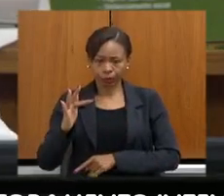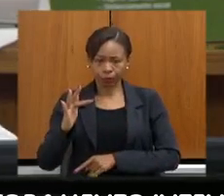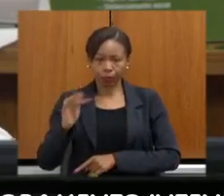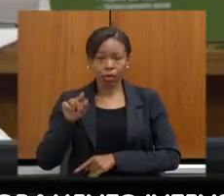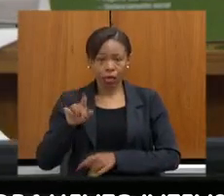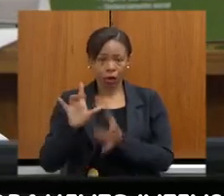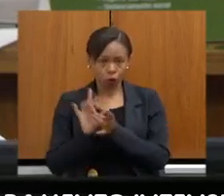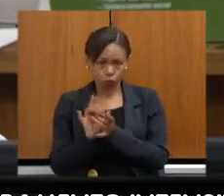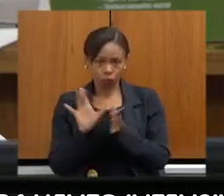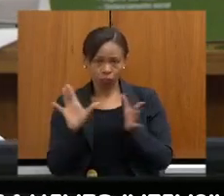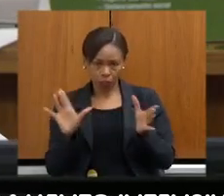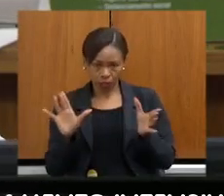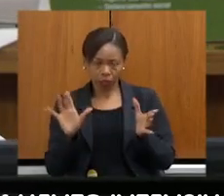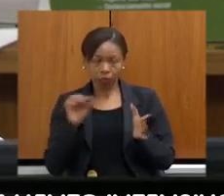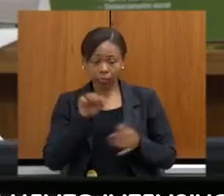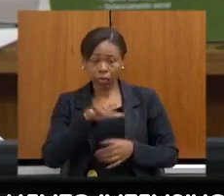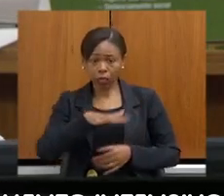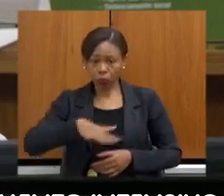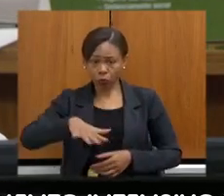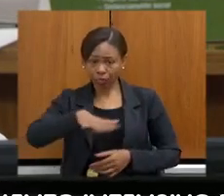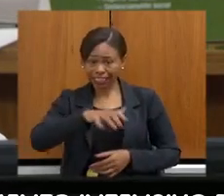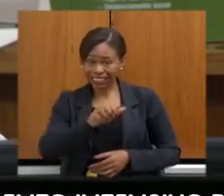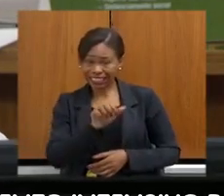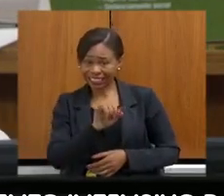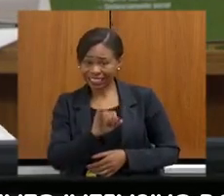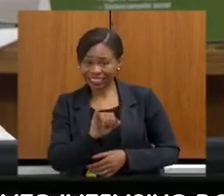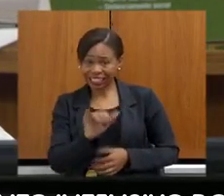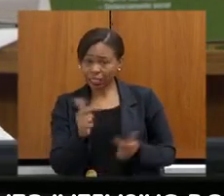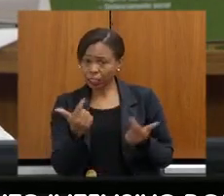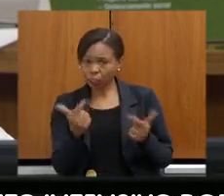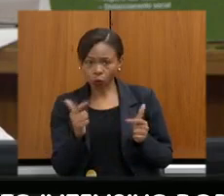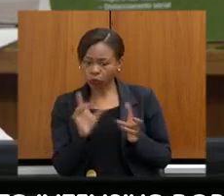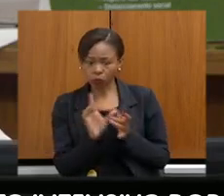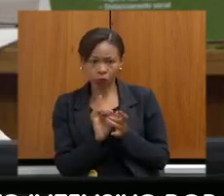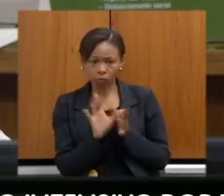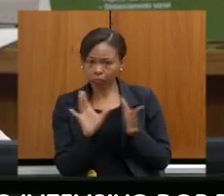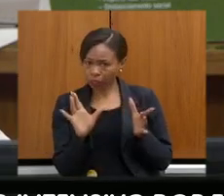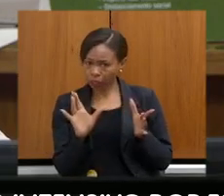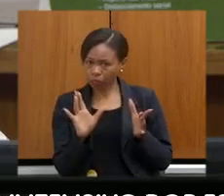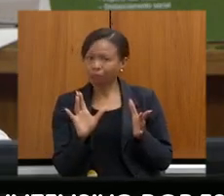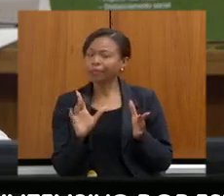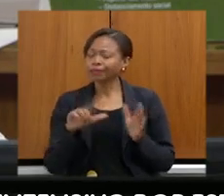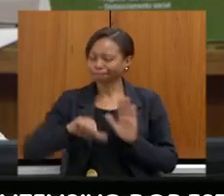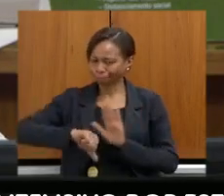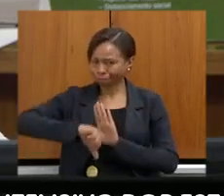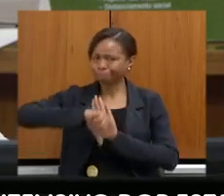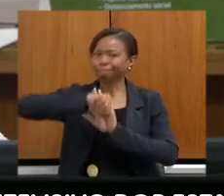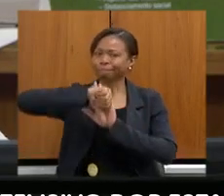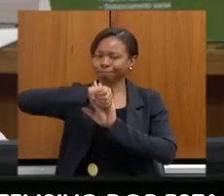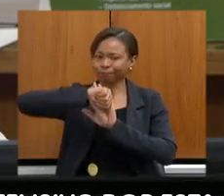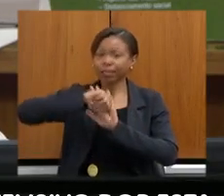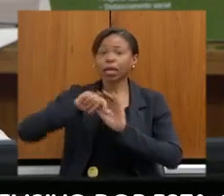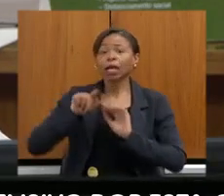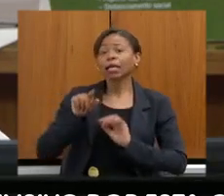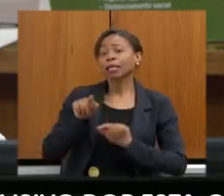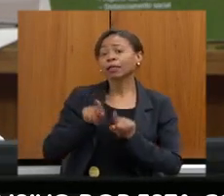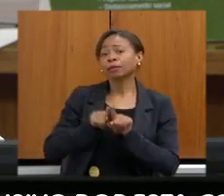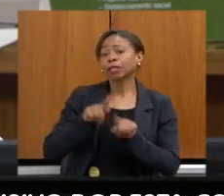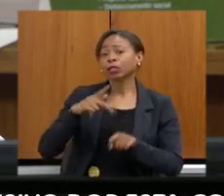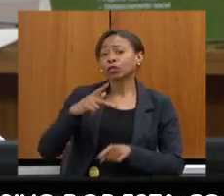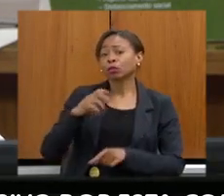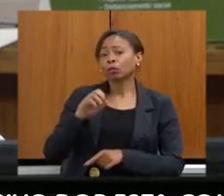E quando não há, já há caracterização de irregular. E quando há, gente avalia se o polígono que foi autorizado está